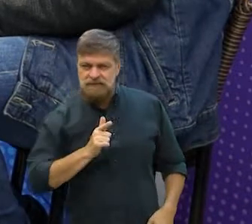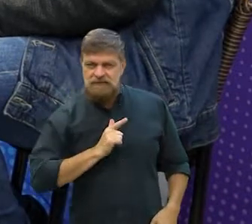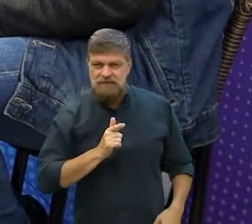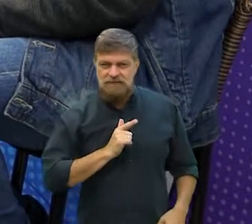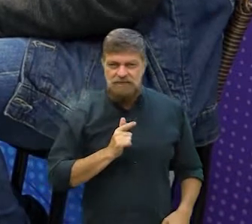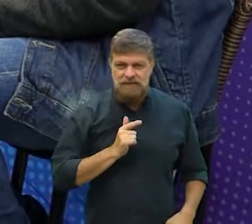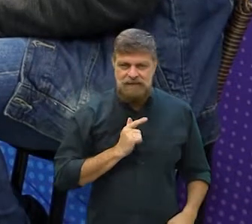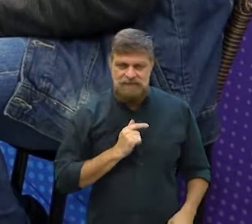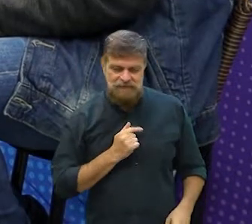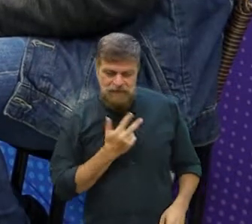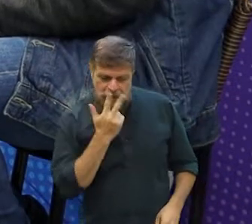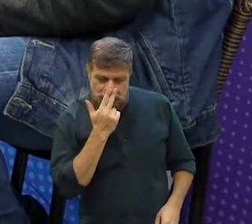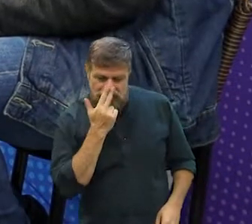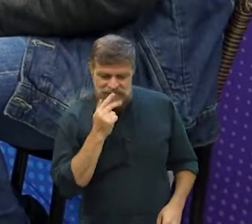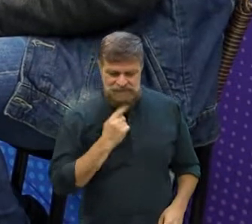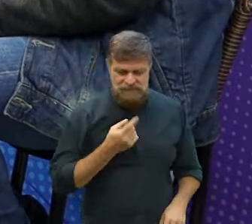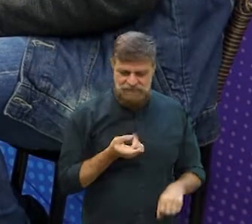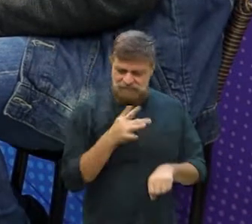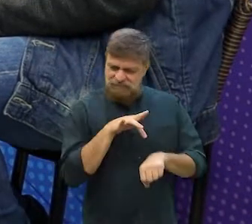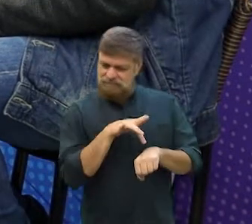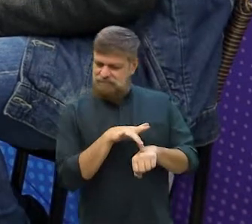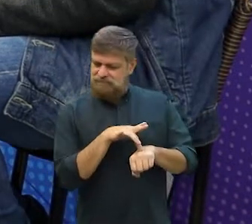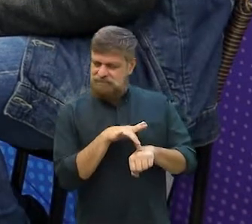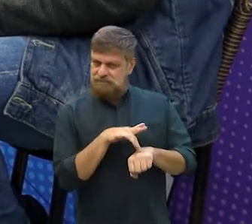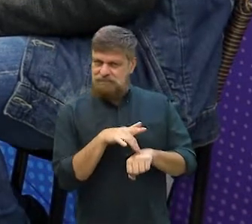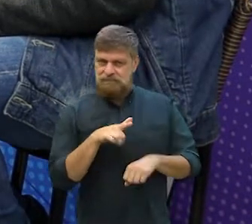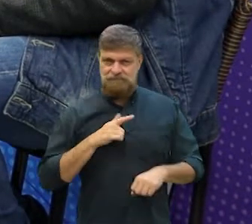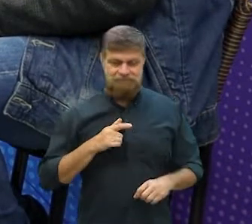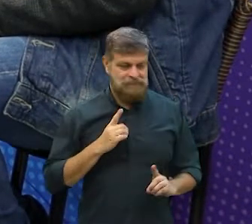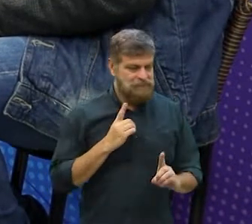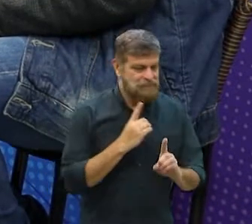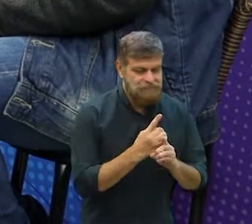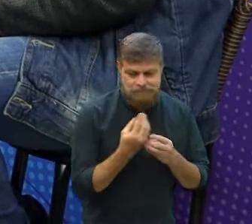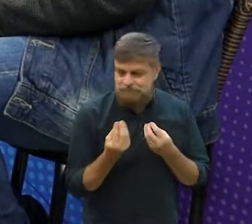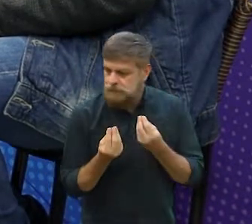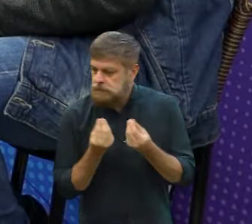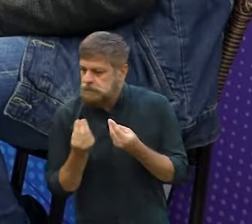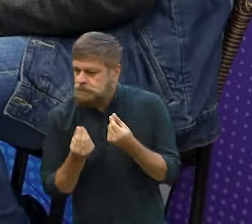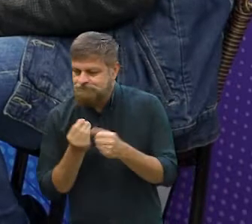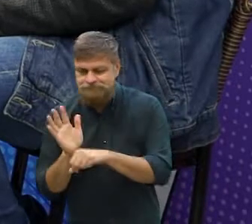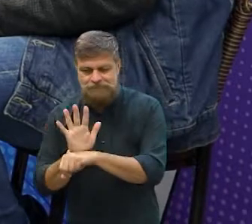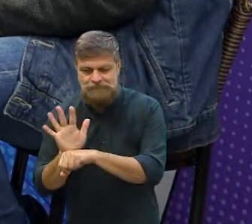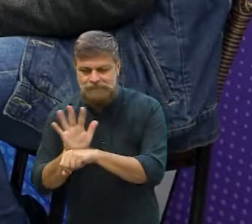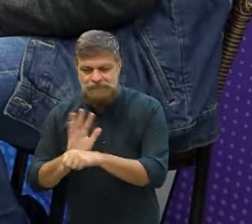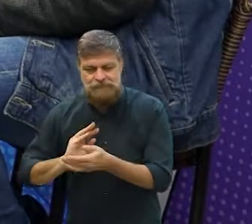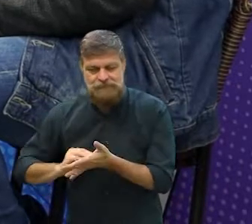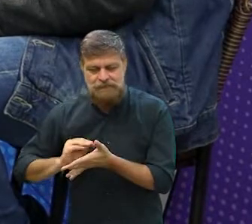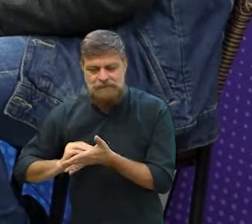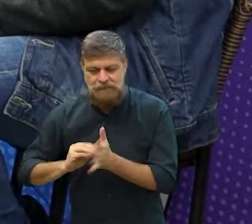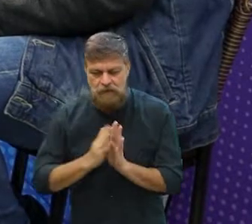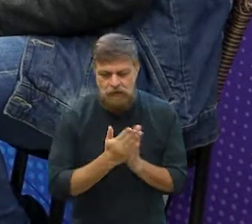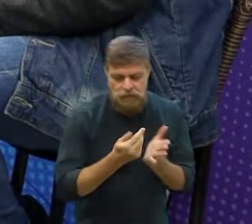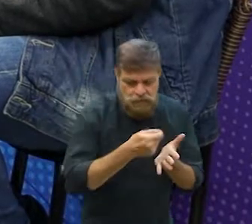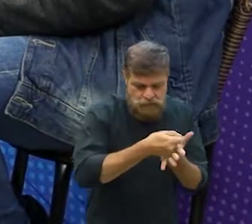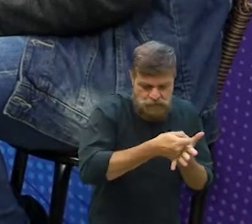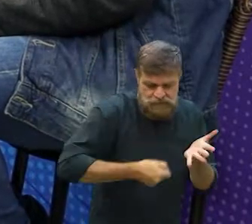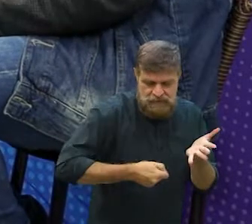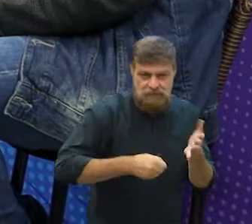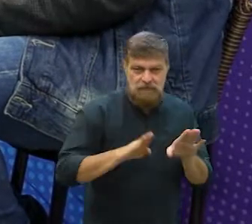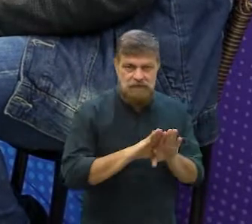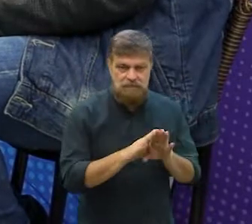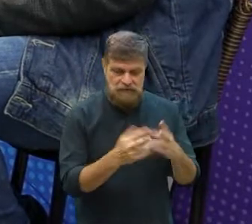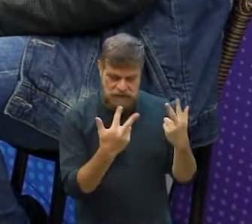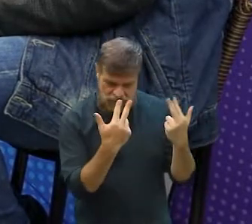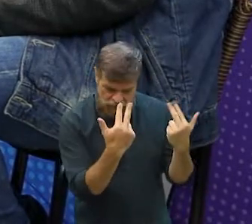assim, uns toques, umas coisas estranhas e eu não achei o tom no filme. Quando eu escrevi o livro,